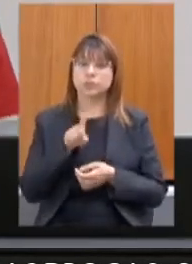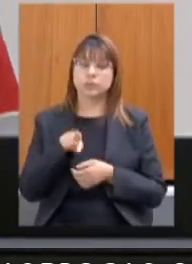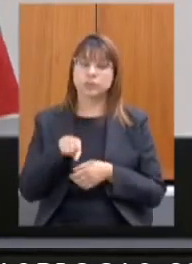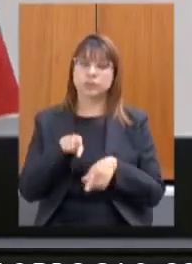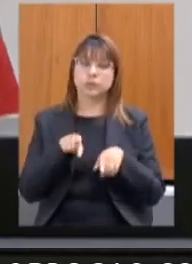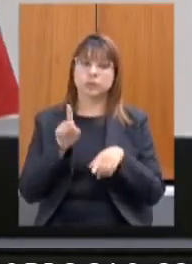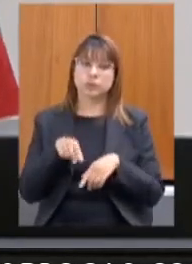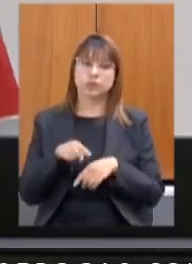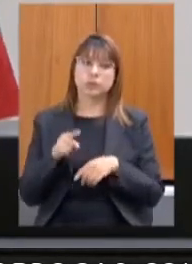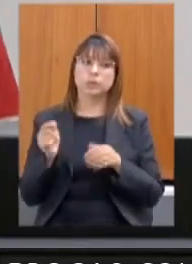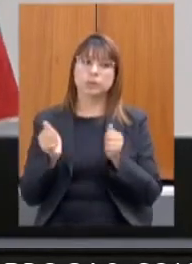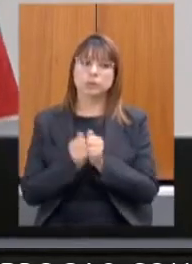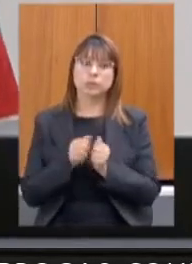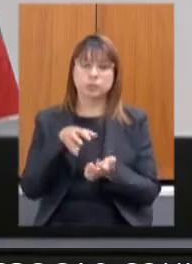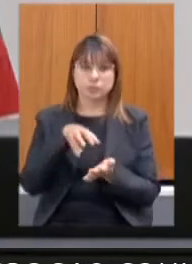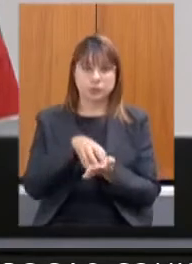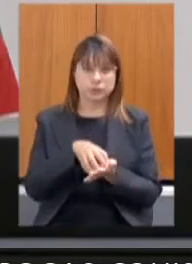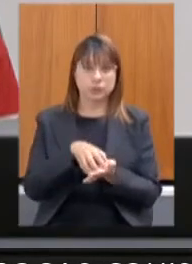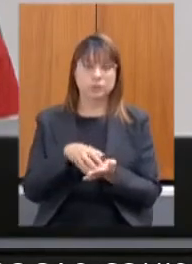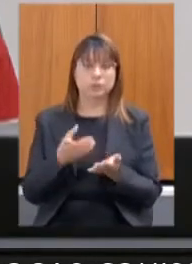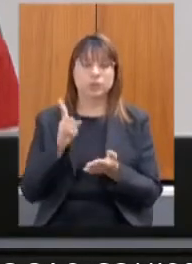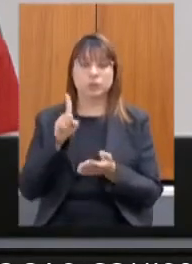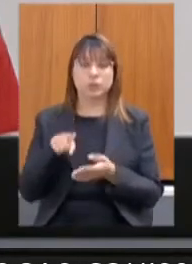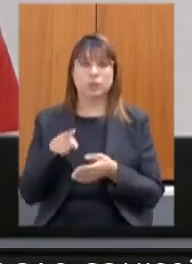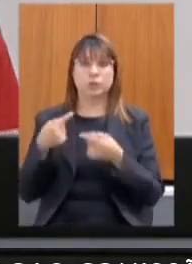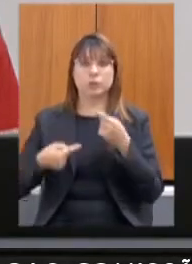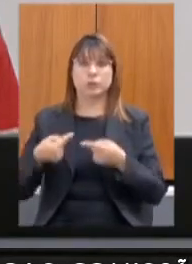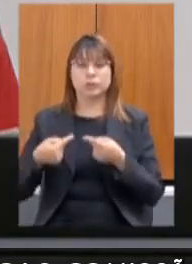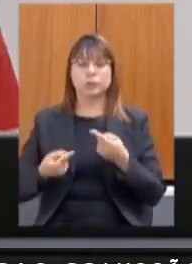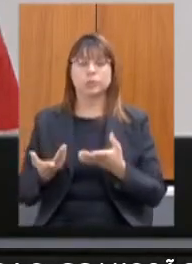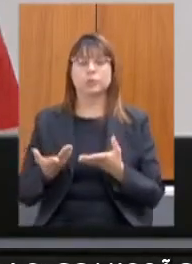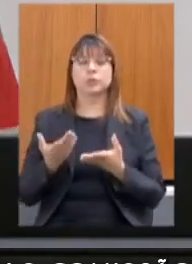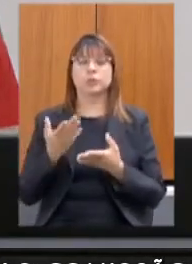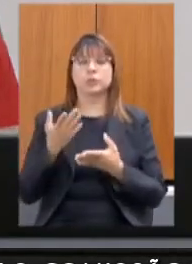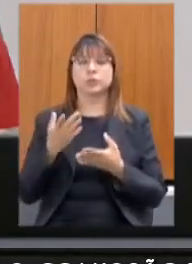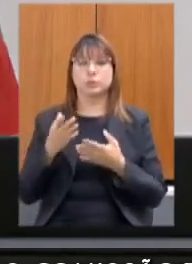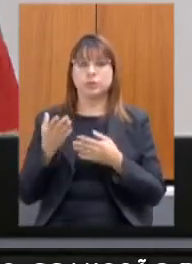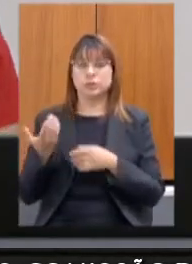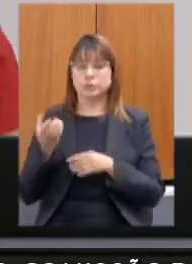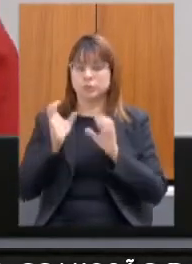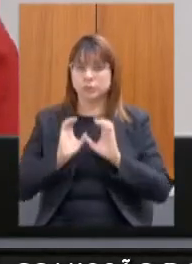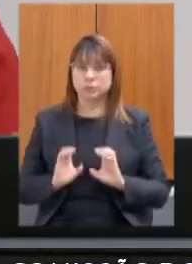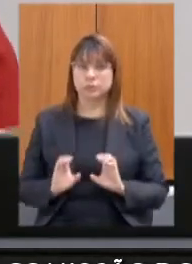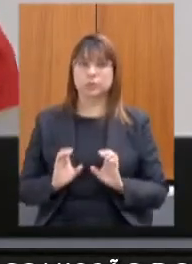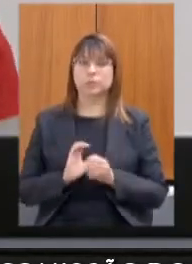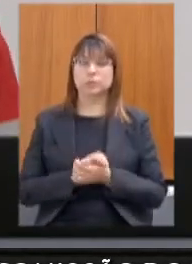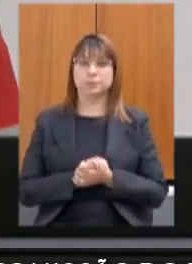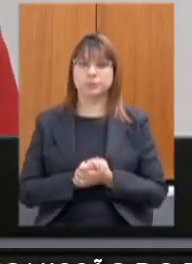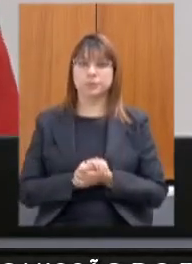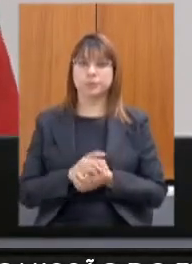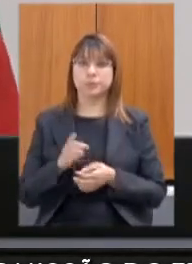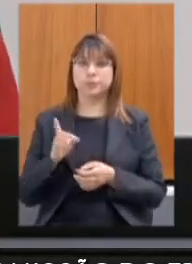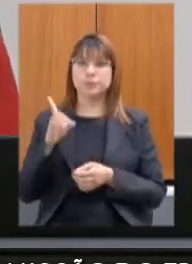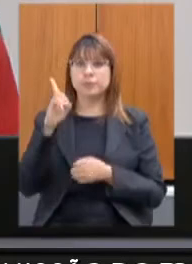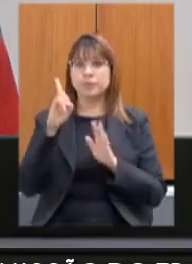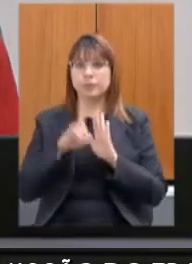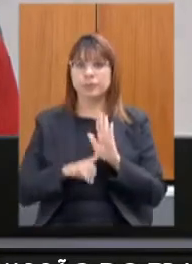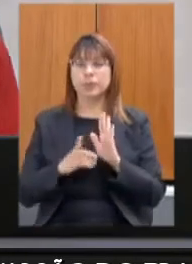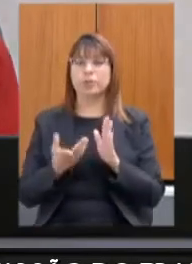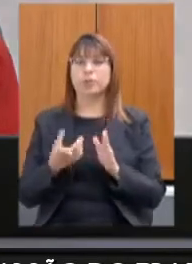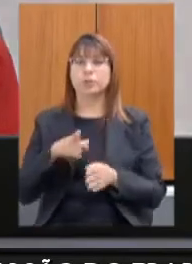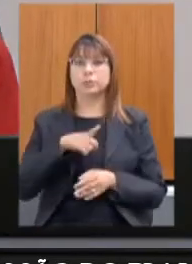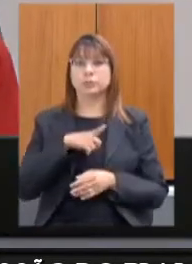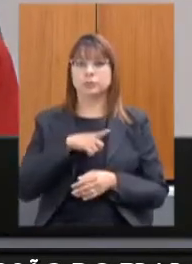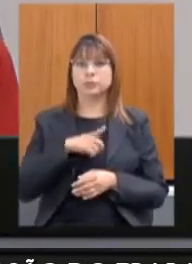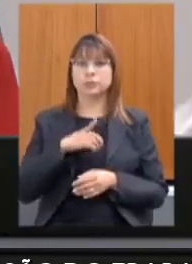ao centro judiciário de solução e conflito de cidadania seja o Tribunal de Justiça de Minas Gerais no sentido de garantir a segurança da posse dos